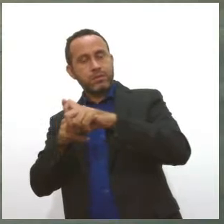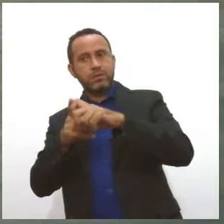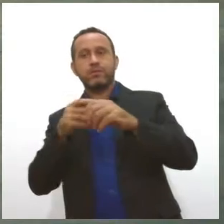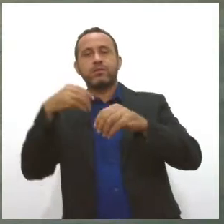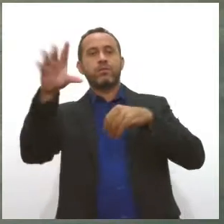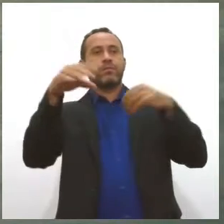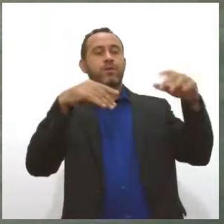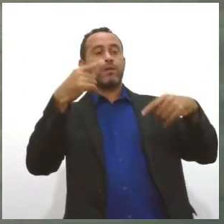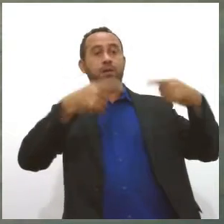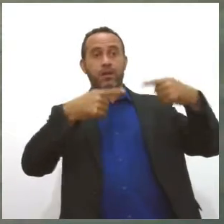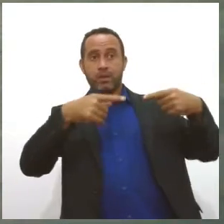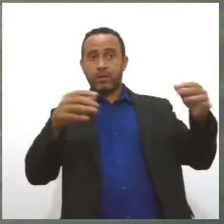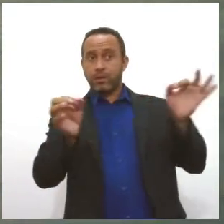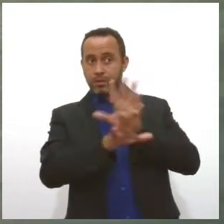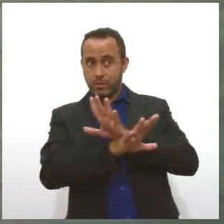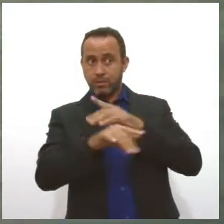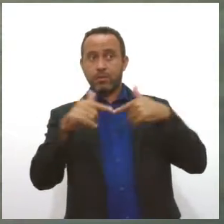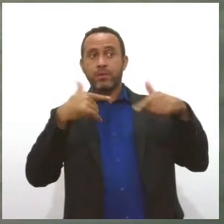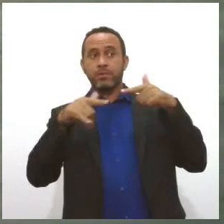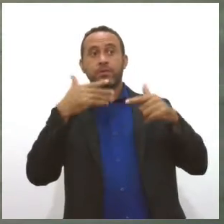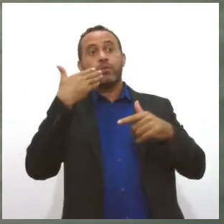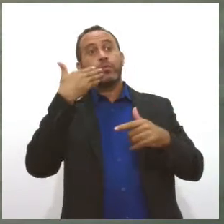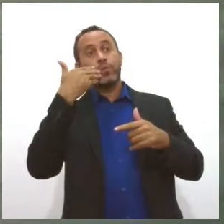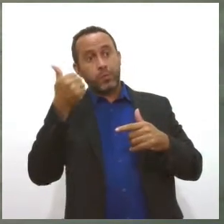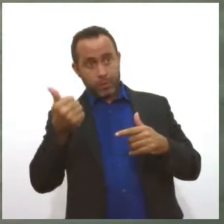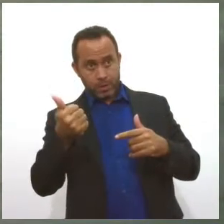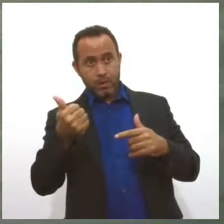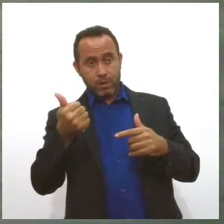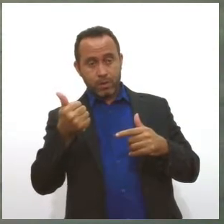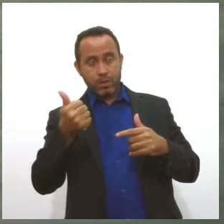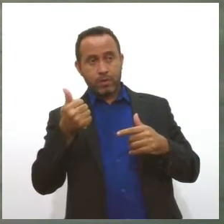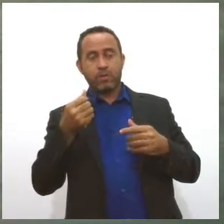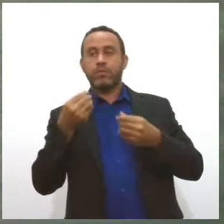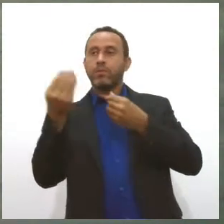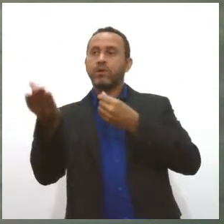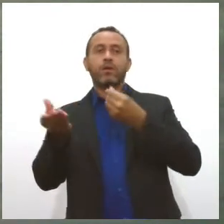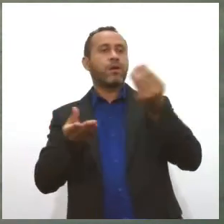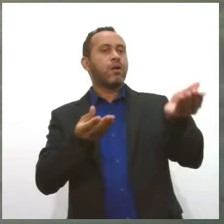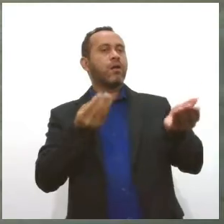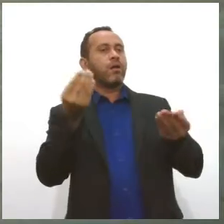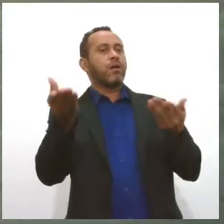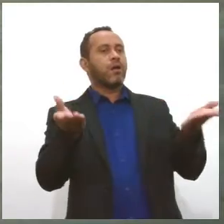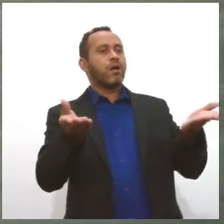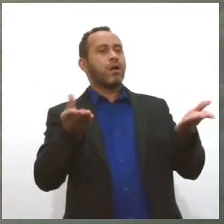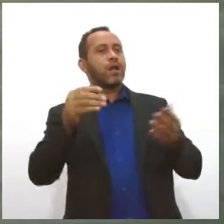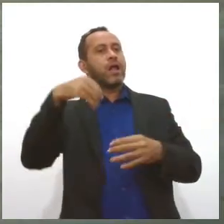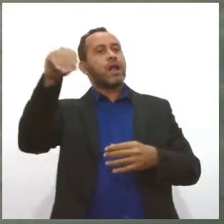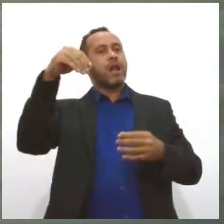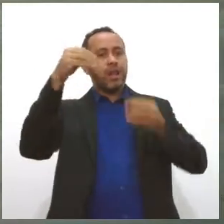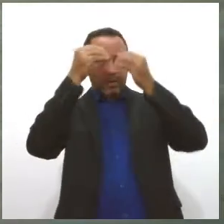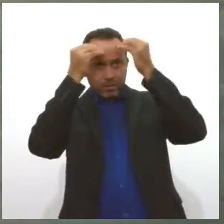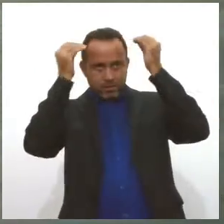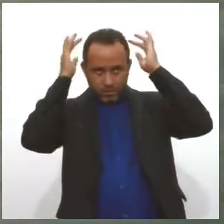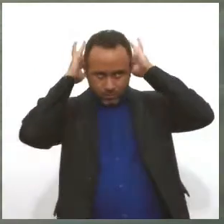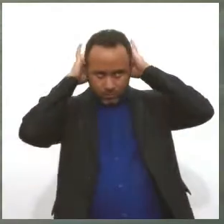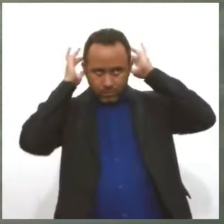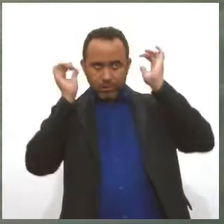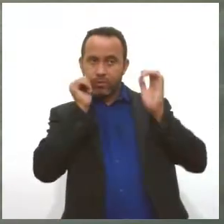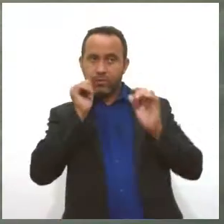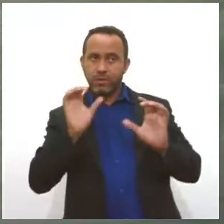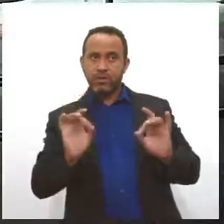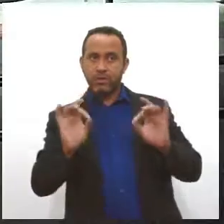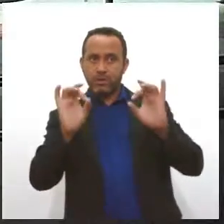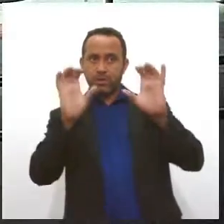eleições, para que se faça um trabalho melhor. Então, aí, depois das eleições, a gente vai fazer aí a oferta desses lenços a essas instituições, Valkyria.